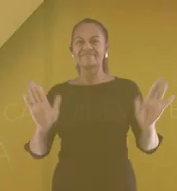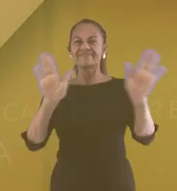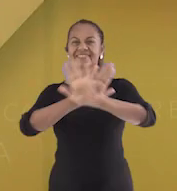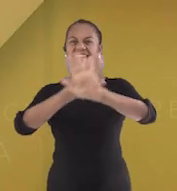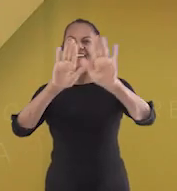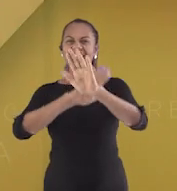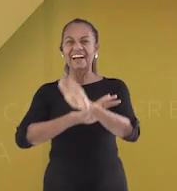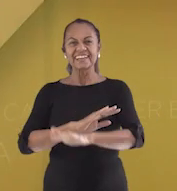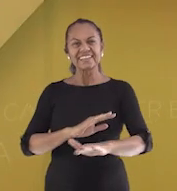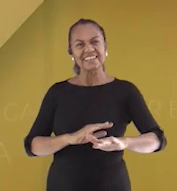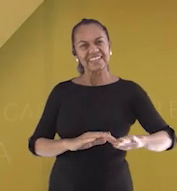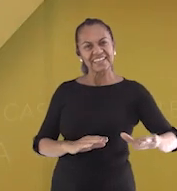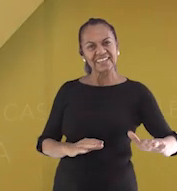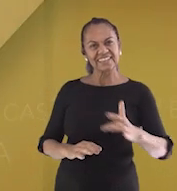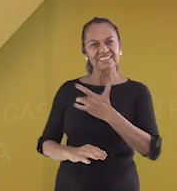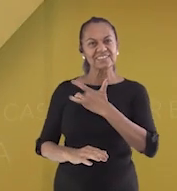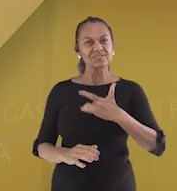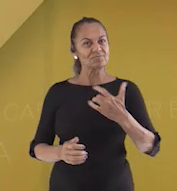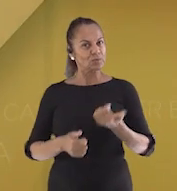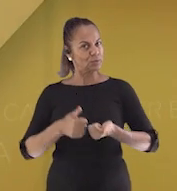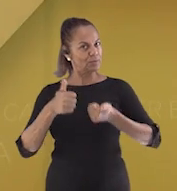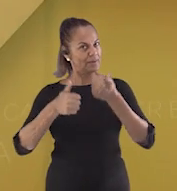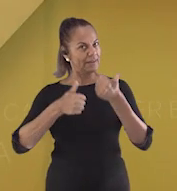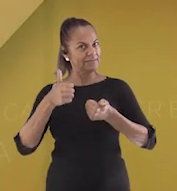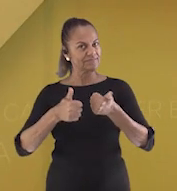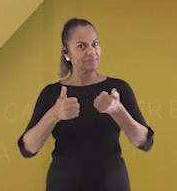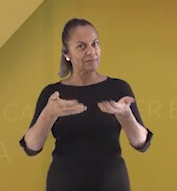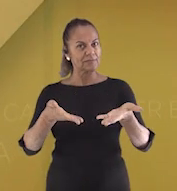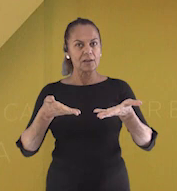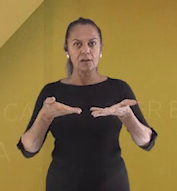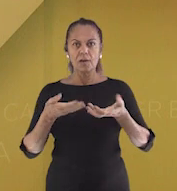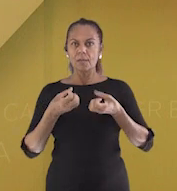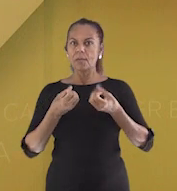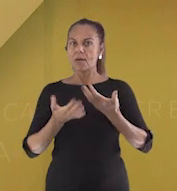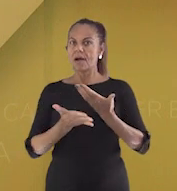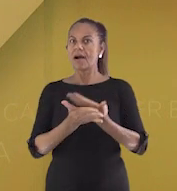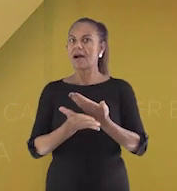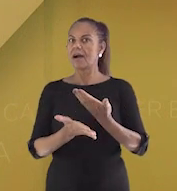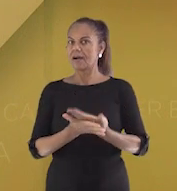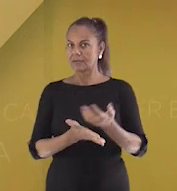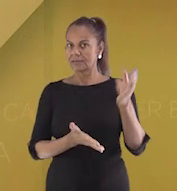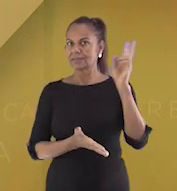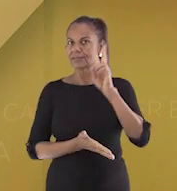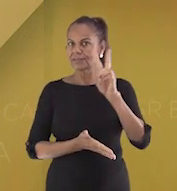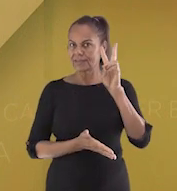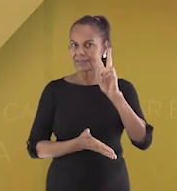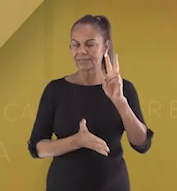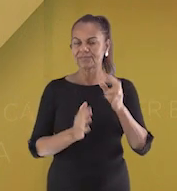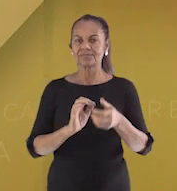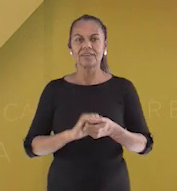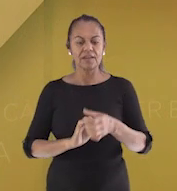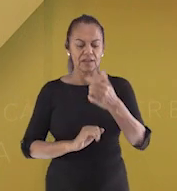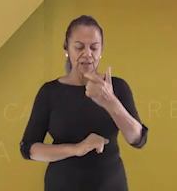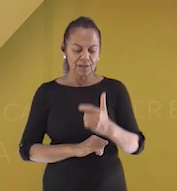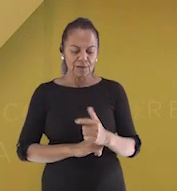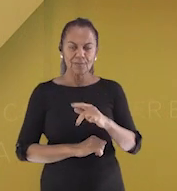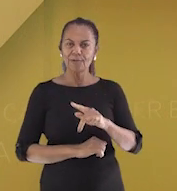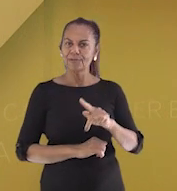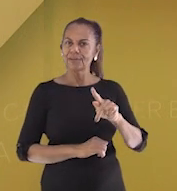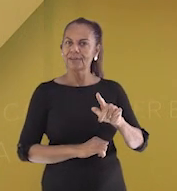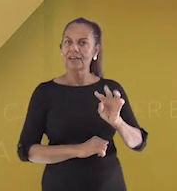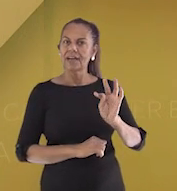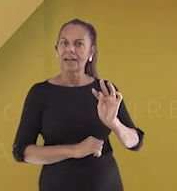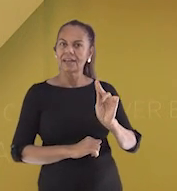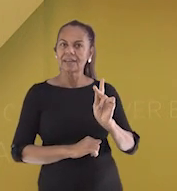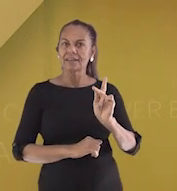Olá, crianças! Tudo bem com vocês? Sejam bem-vindos a mais uma aula de história. Eu sou a professora Thais e vou estar com